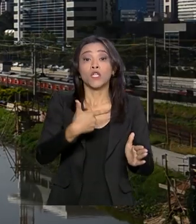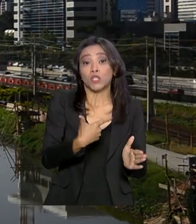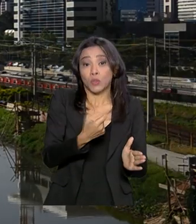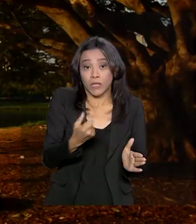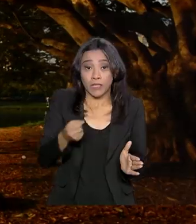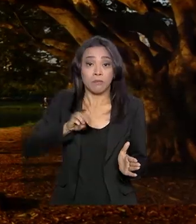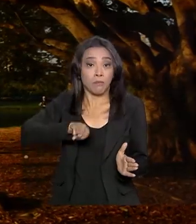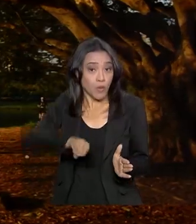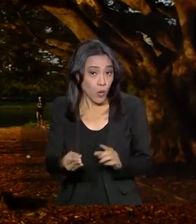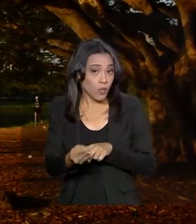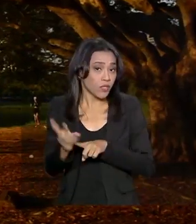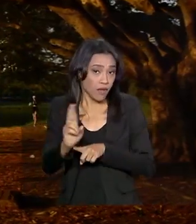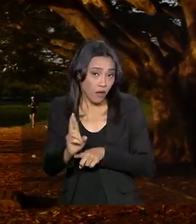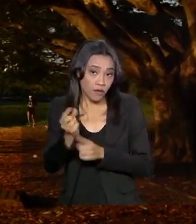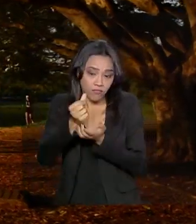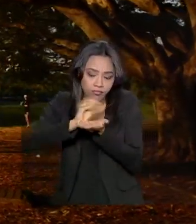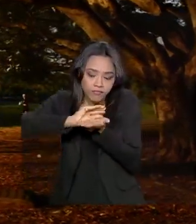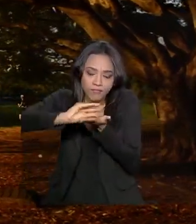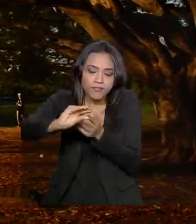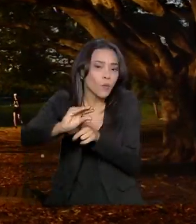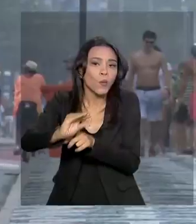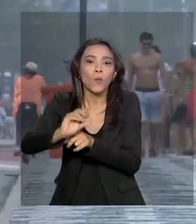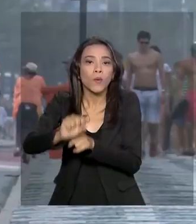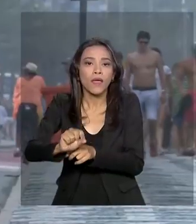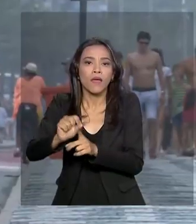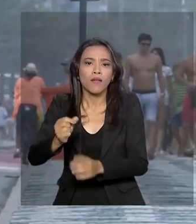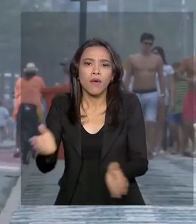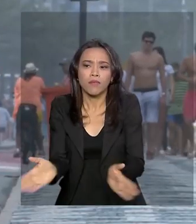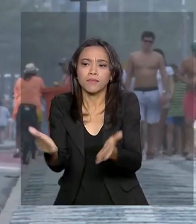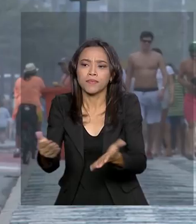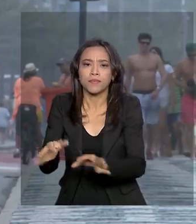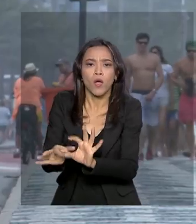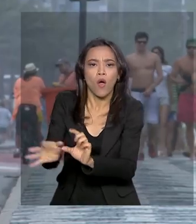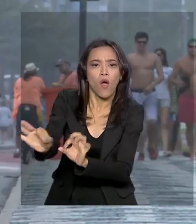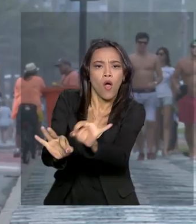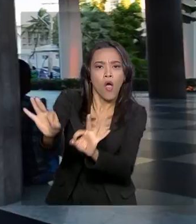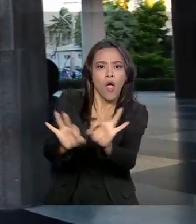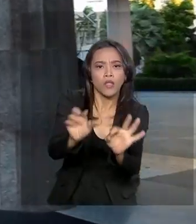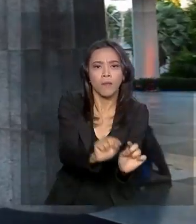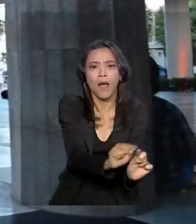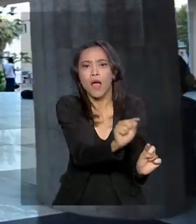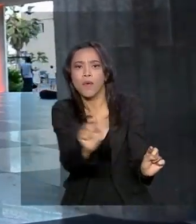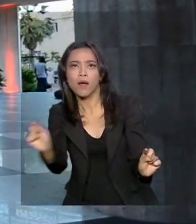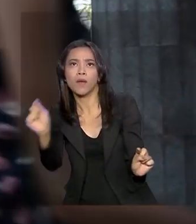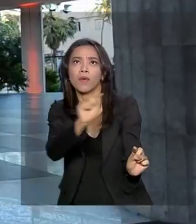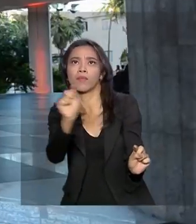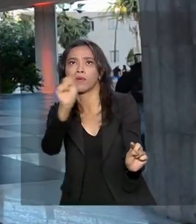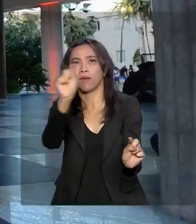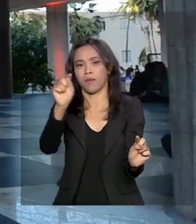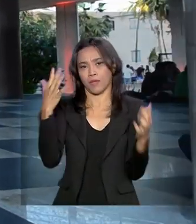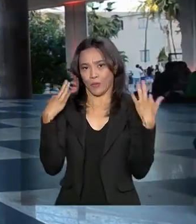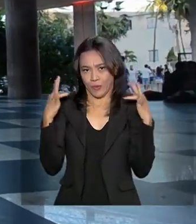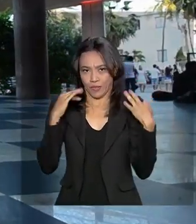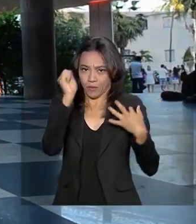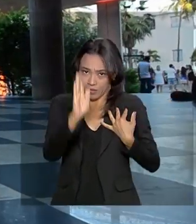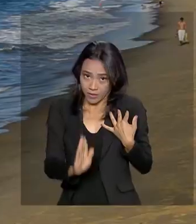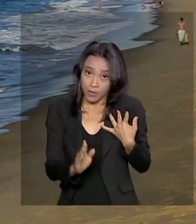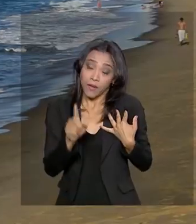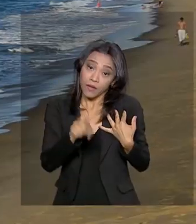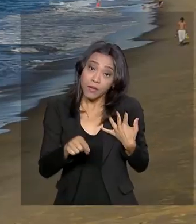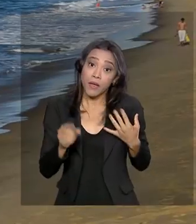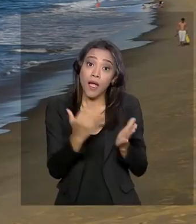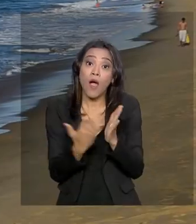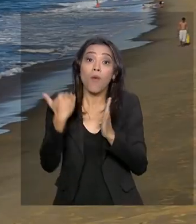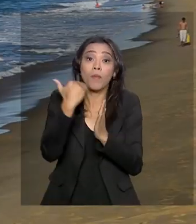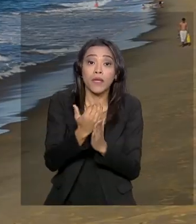foram aplicados no desenvolvimento de 30 rotas turísticas em todo o país. A perspectiva no turismo é de crescimento também com a